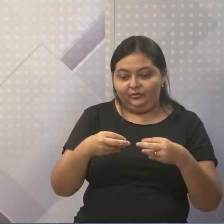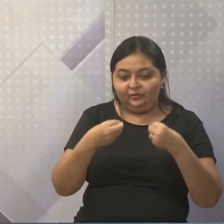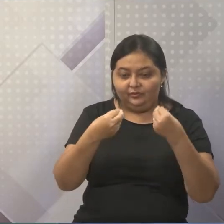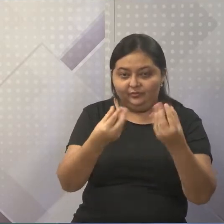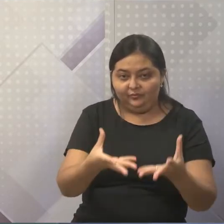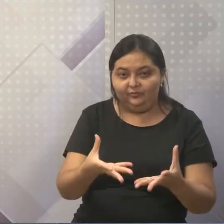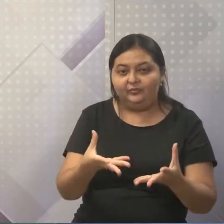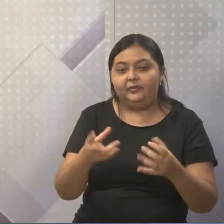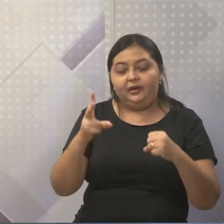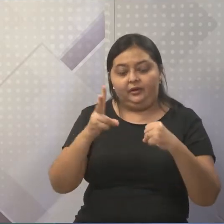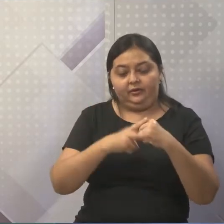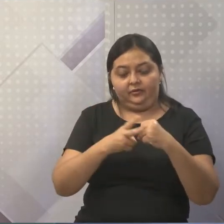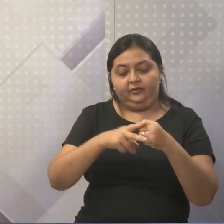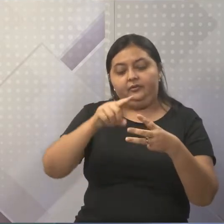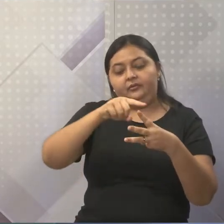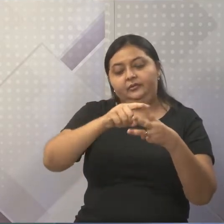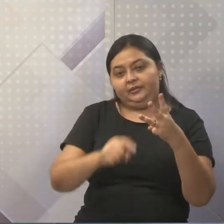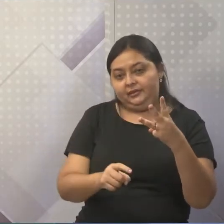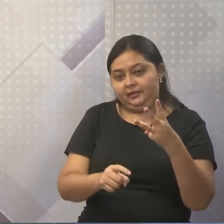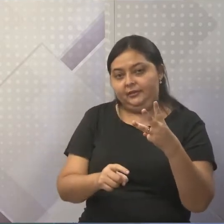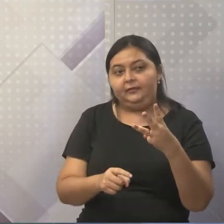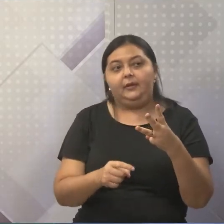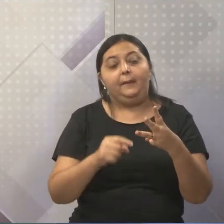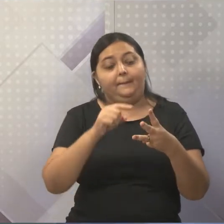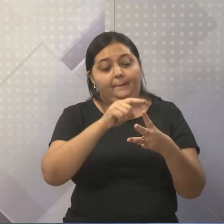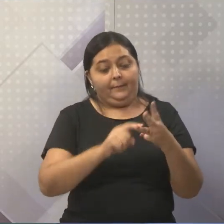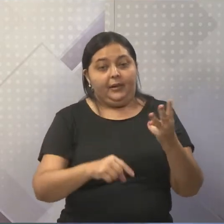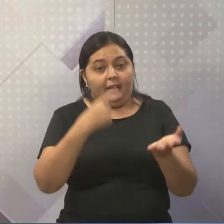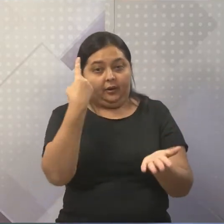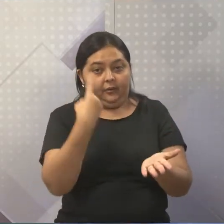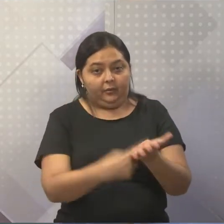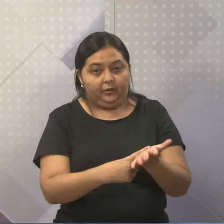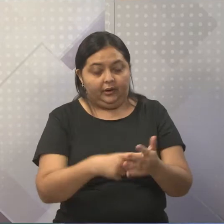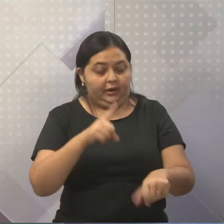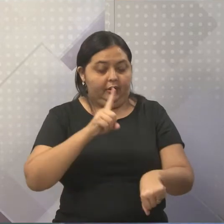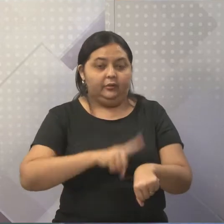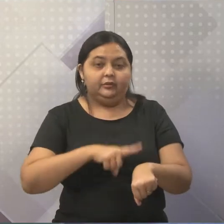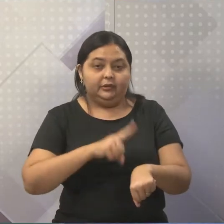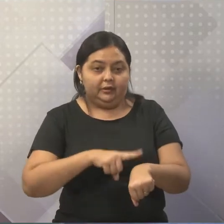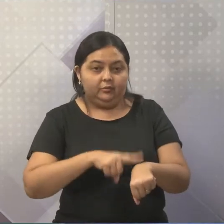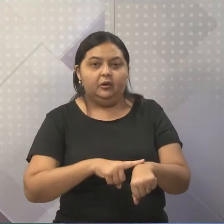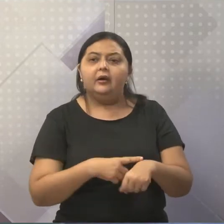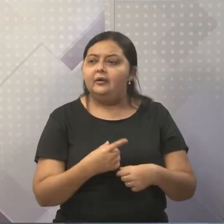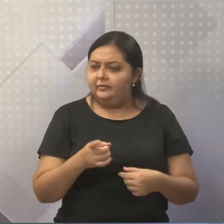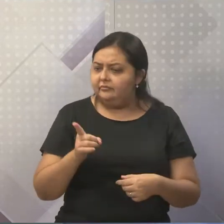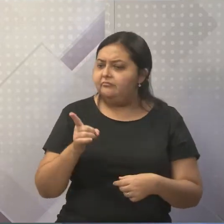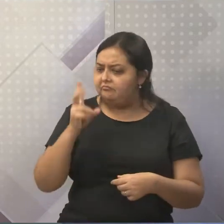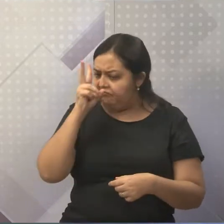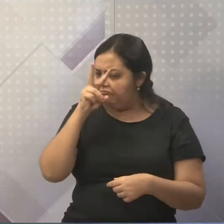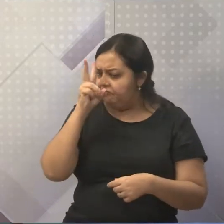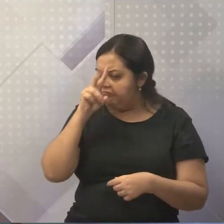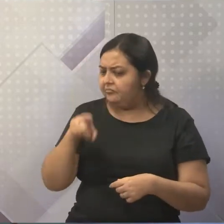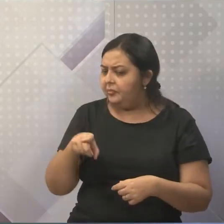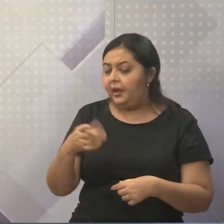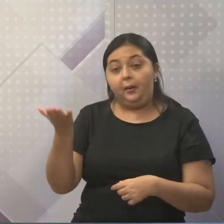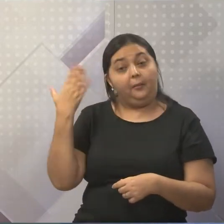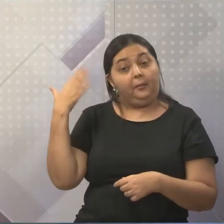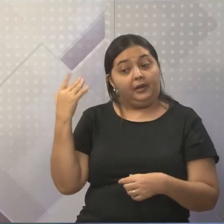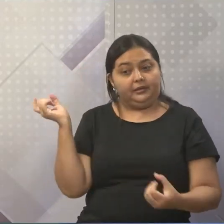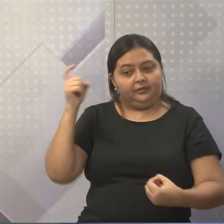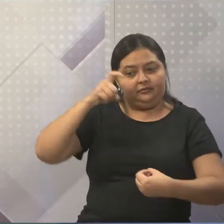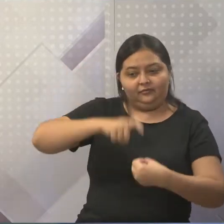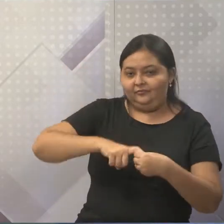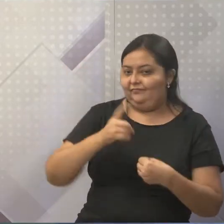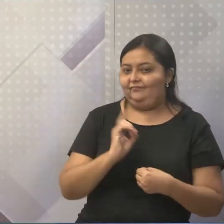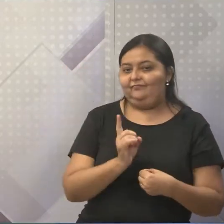são divididos nesses três momentos, para marcar o tempo. E lembrando, retomando você, muito bem, o passado não volta. Então,